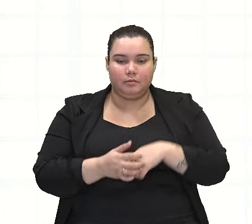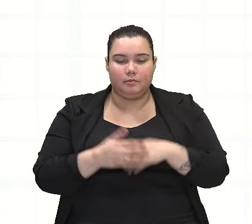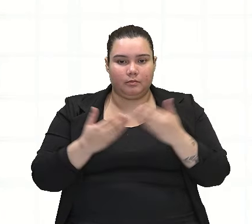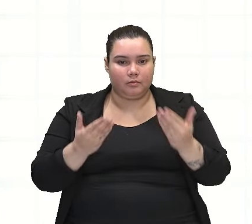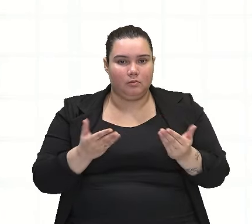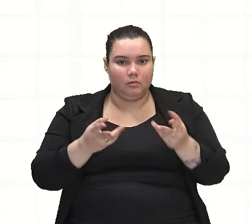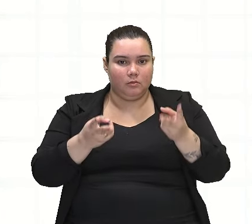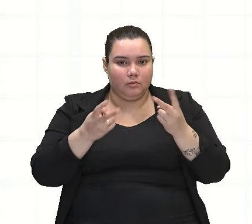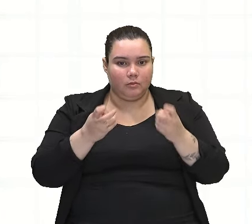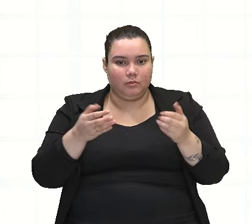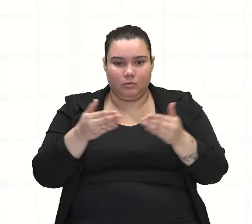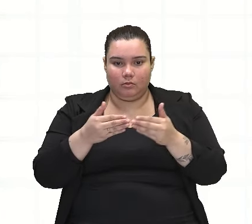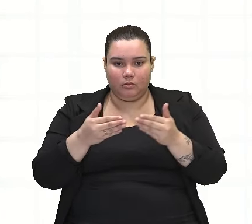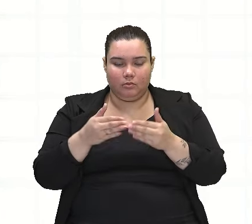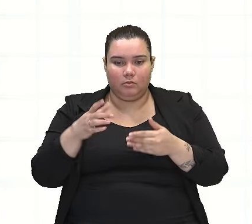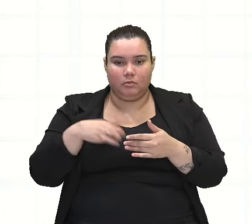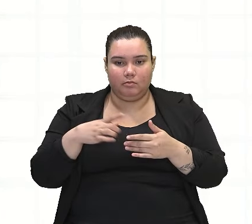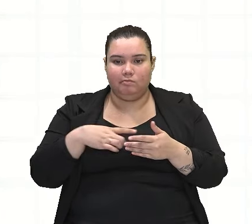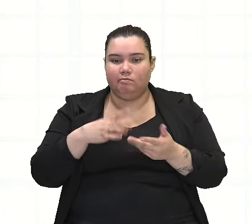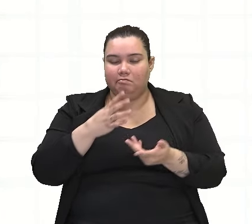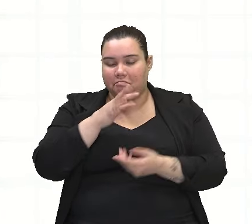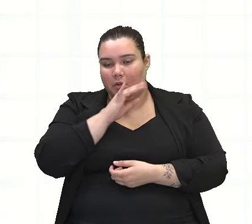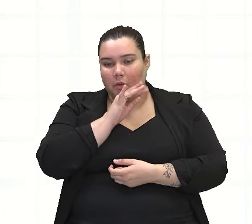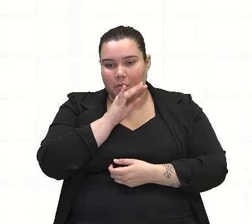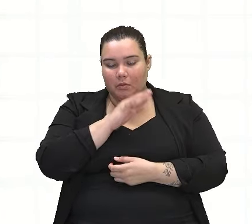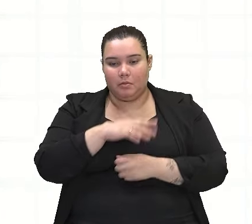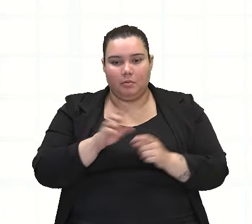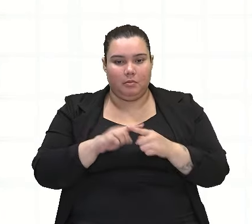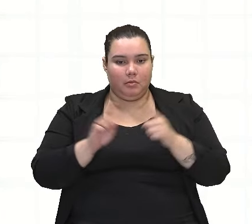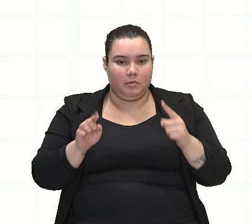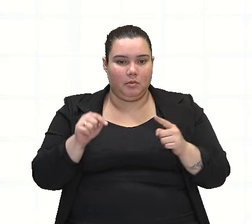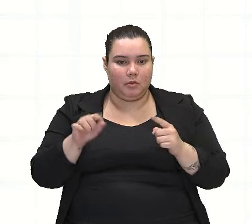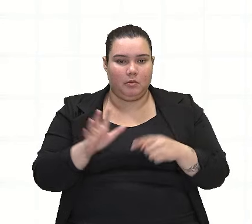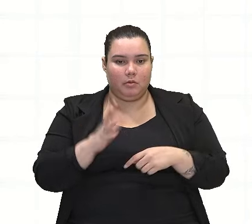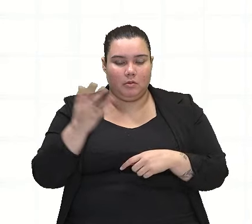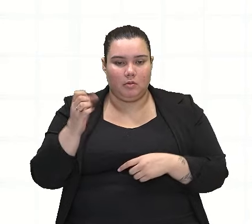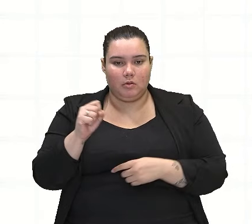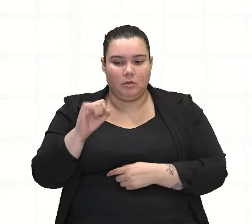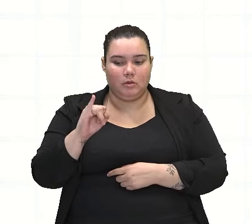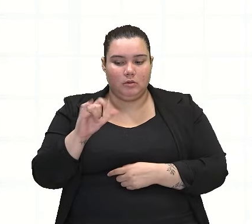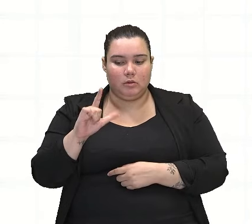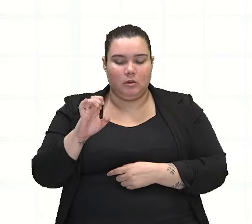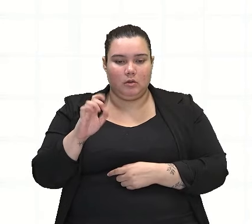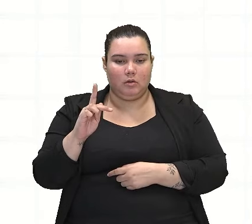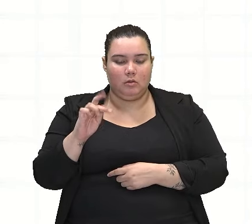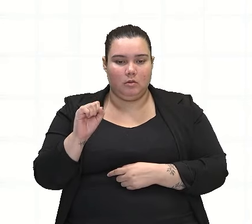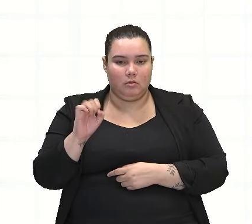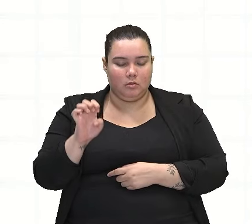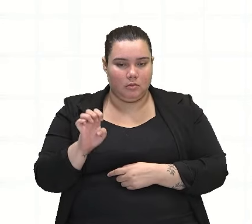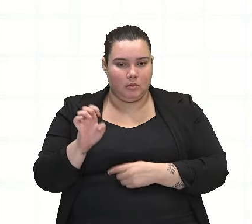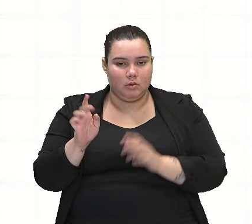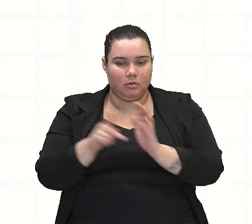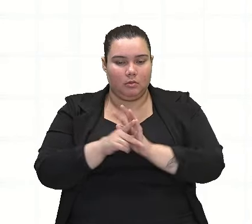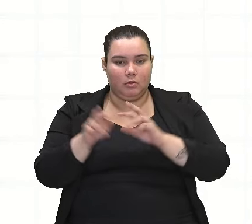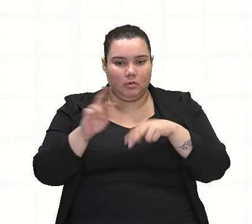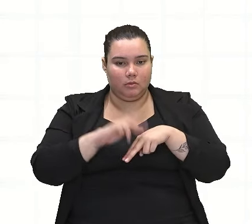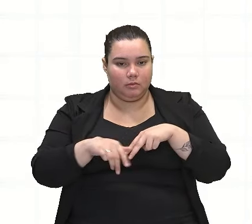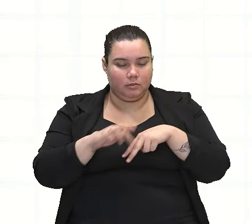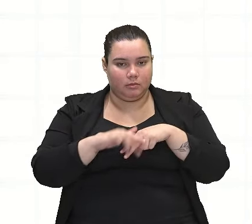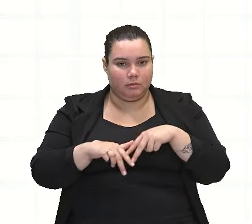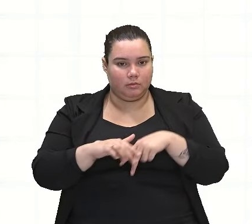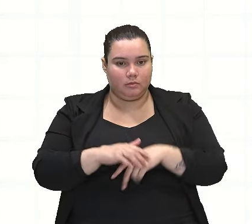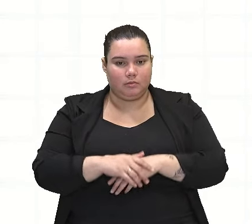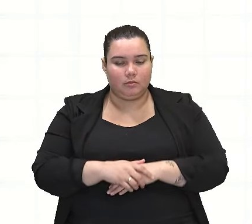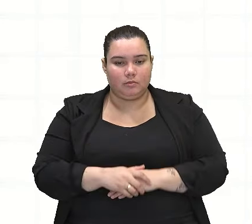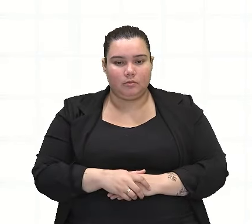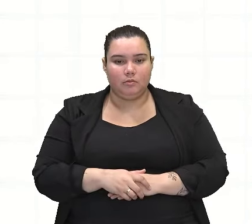observem que a concordância estaria inadequada. Mas, aqui, ocorreu uma cilépse de gênero. Como assim, professor? Por que uma cilépse de gênero?